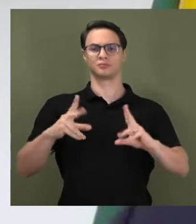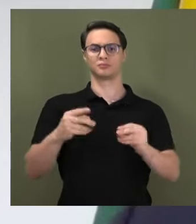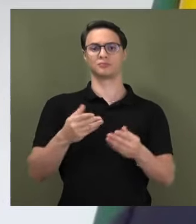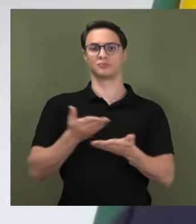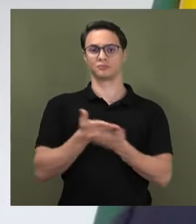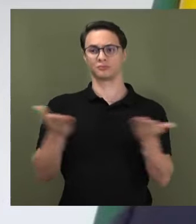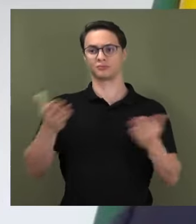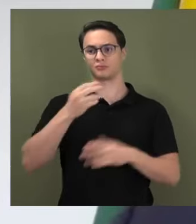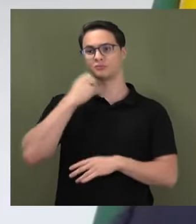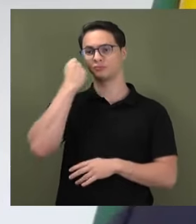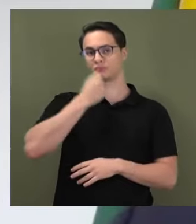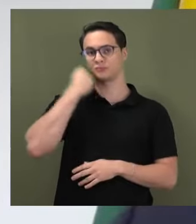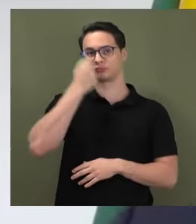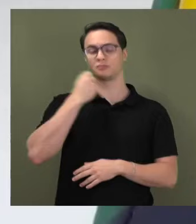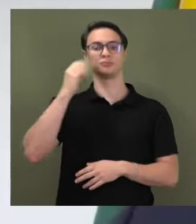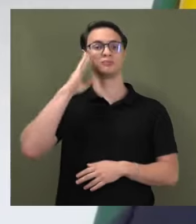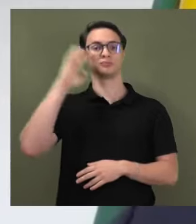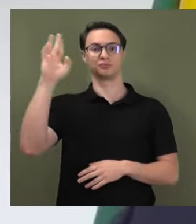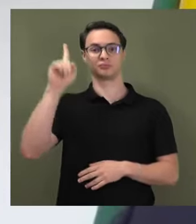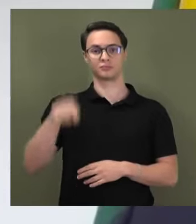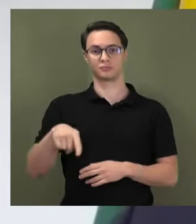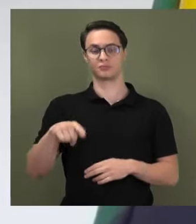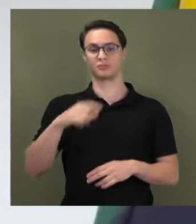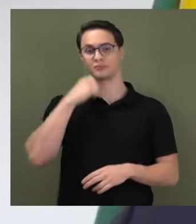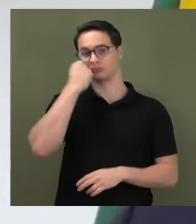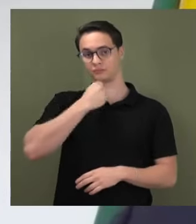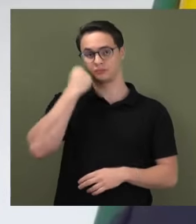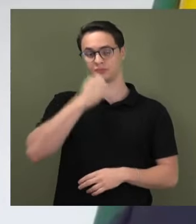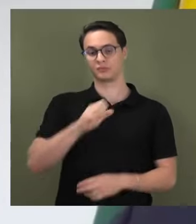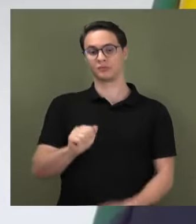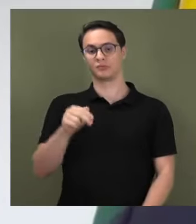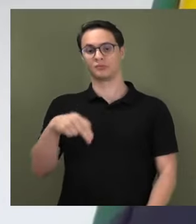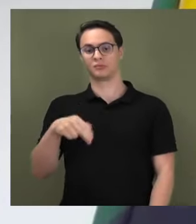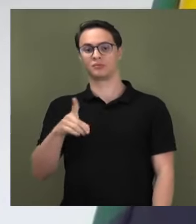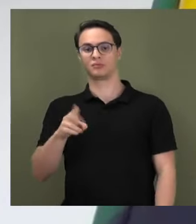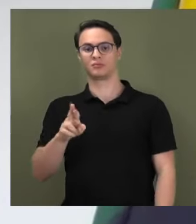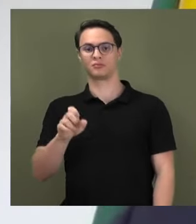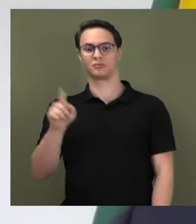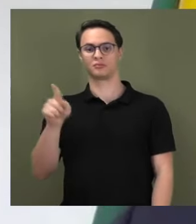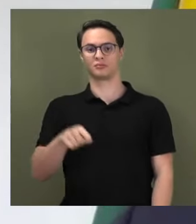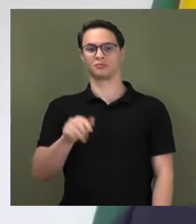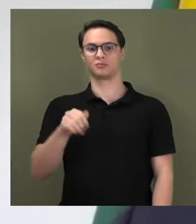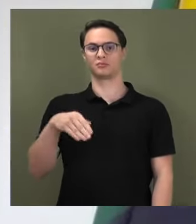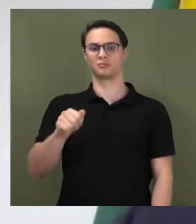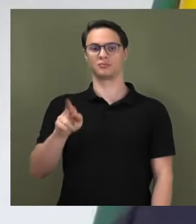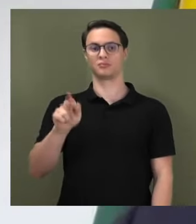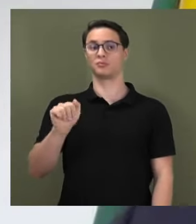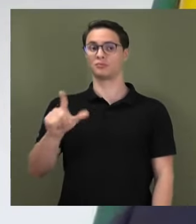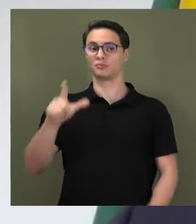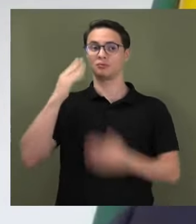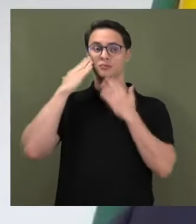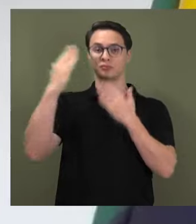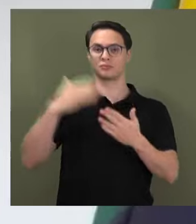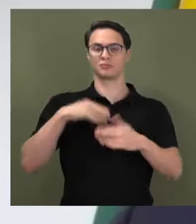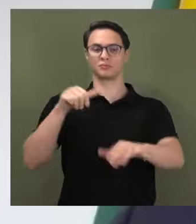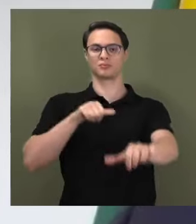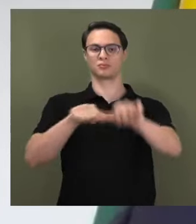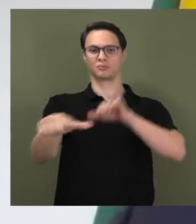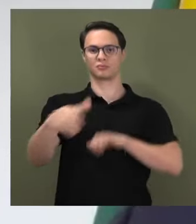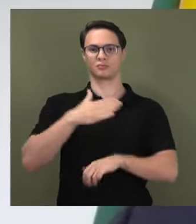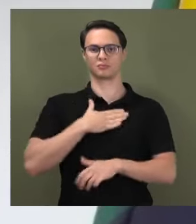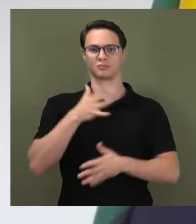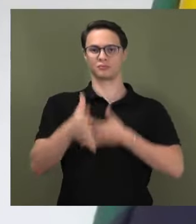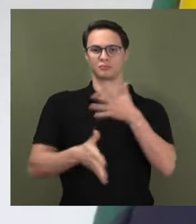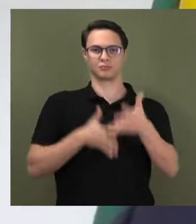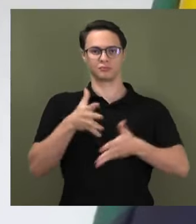senadoras e senadores, principalmente ao senador André Amaral, muito obrigado aí por ceder a sua vez para que eu